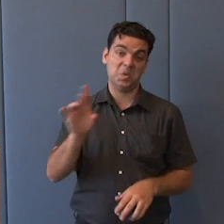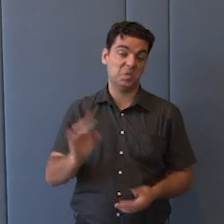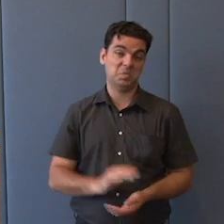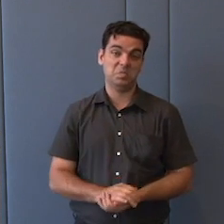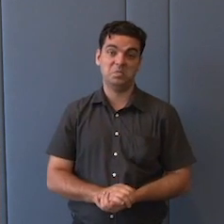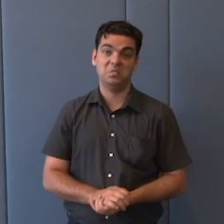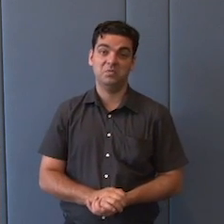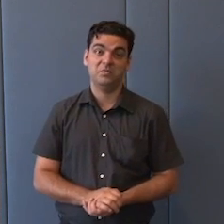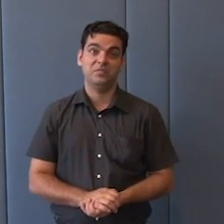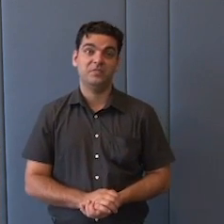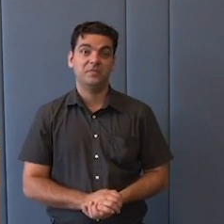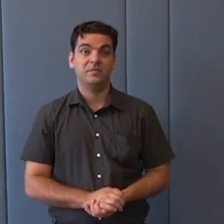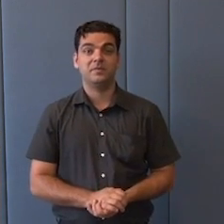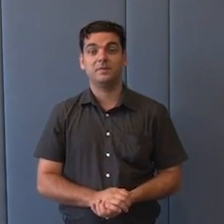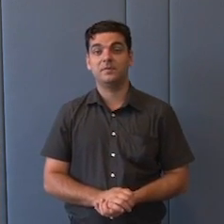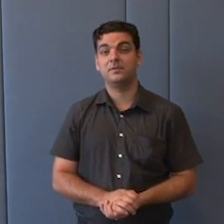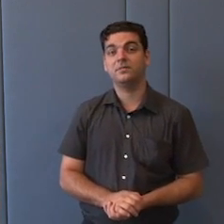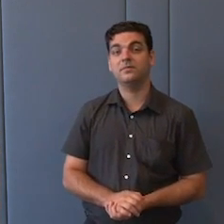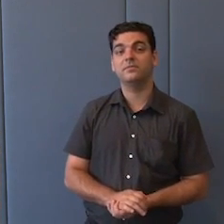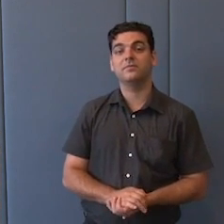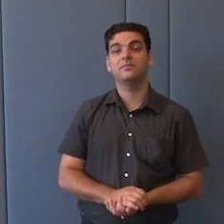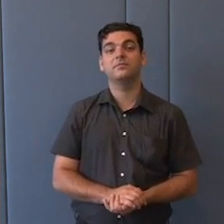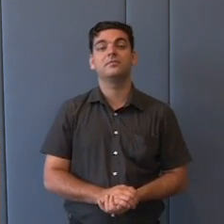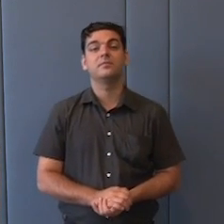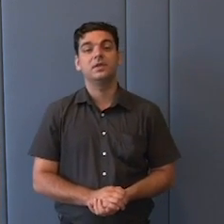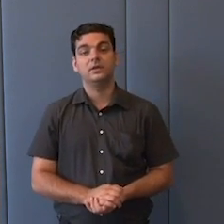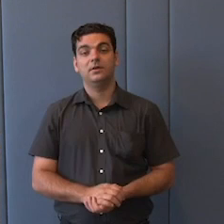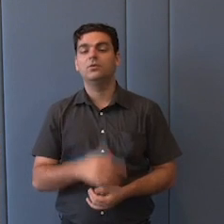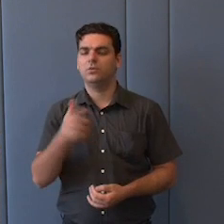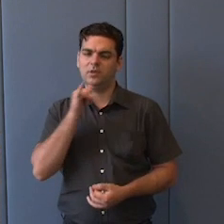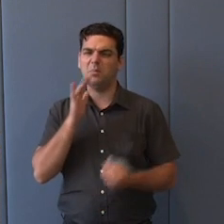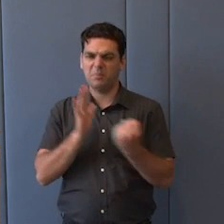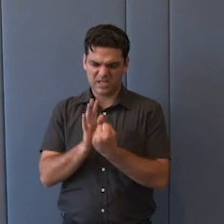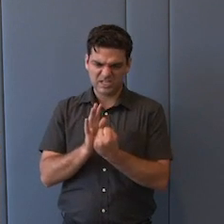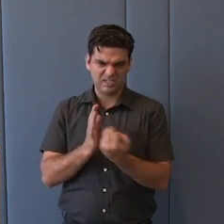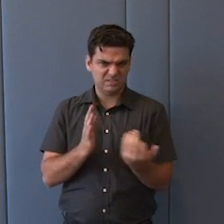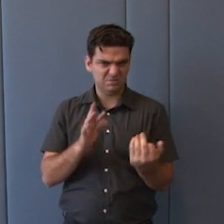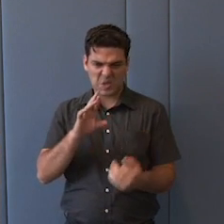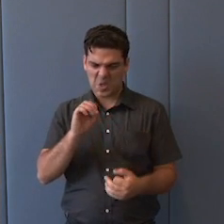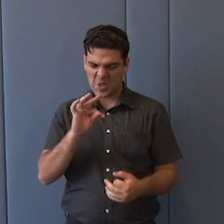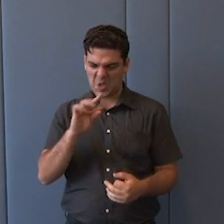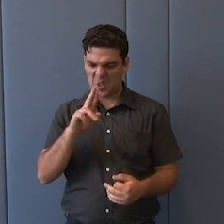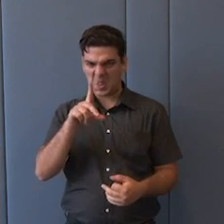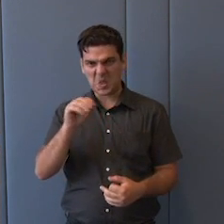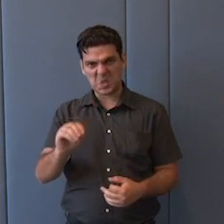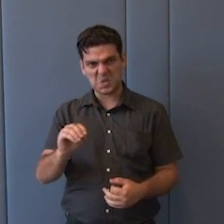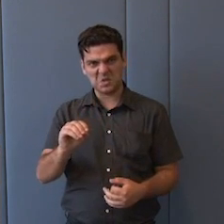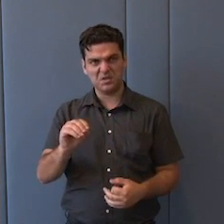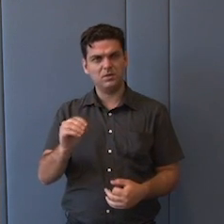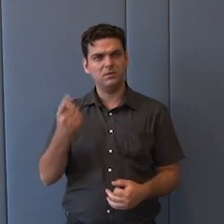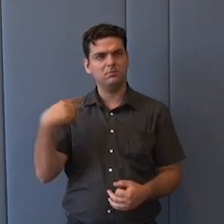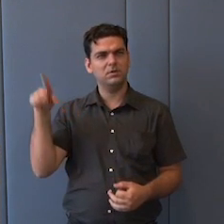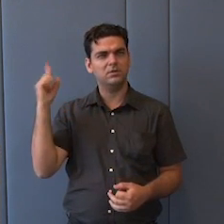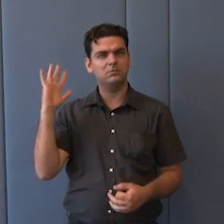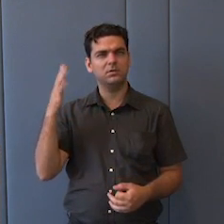isso, só para lembrar também uma outra dessas questões de rotulagem. Eu, lá atrás, enfim, em